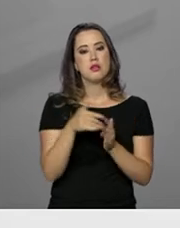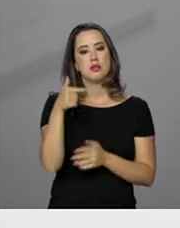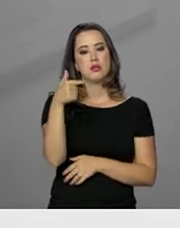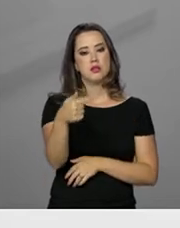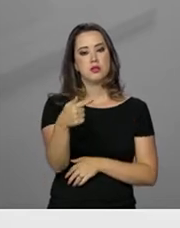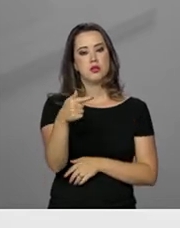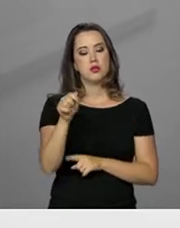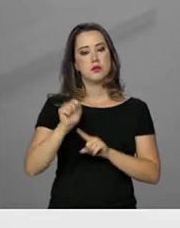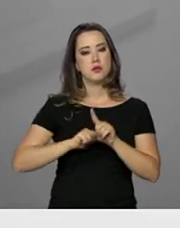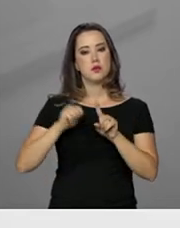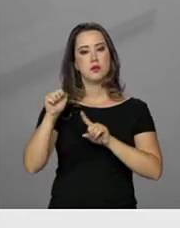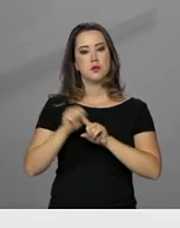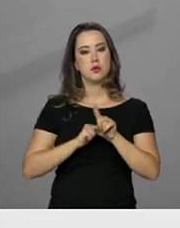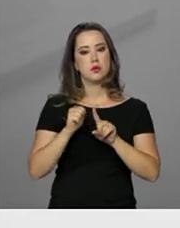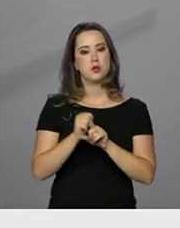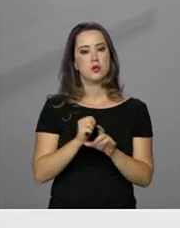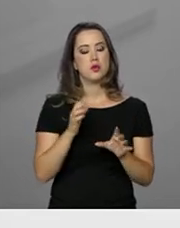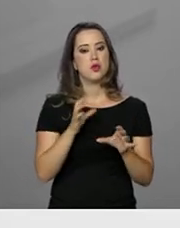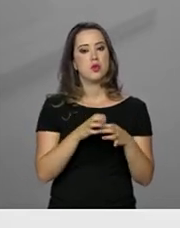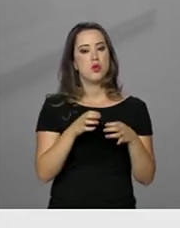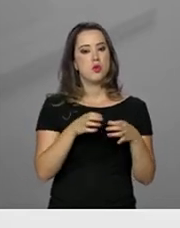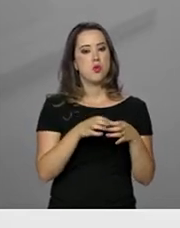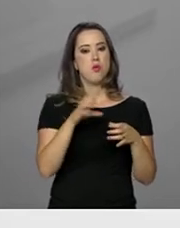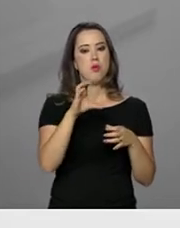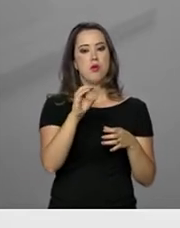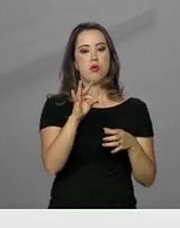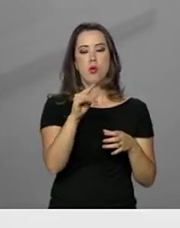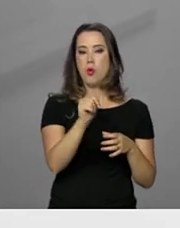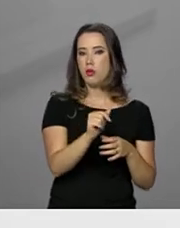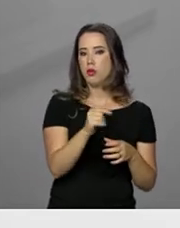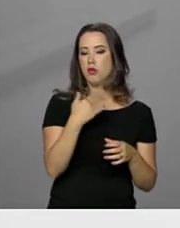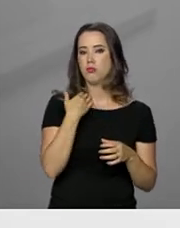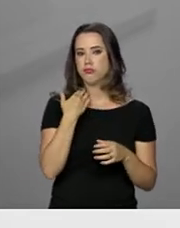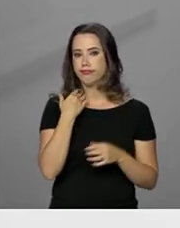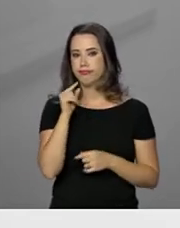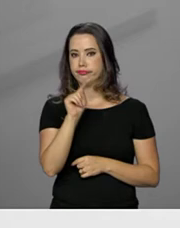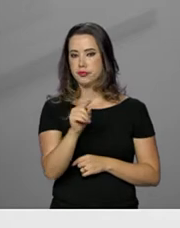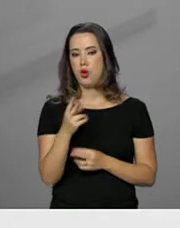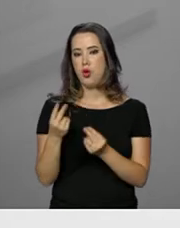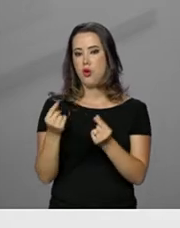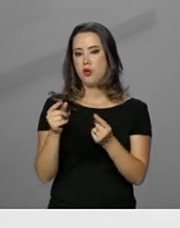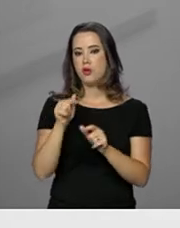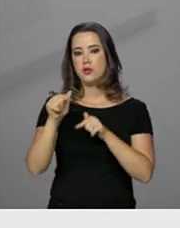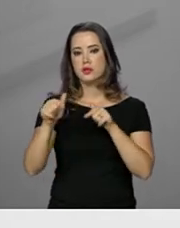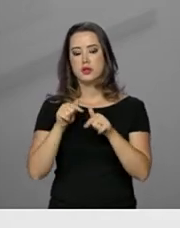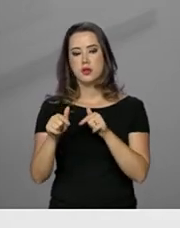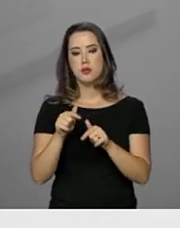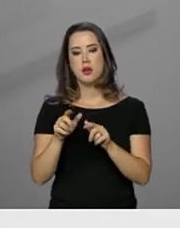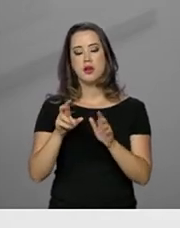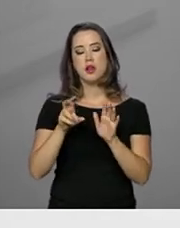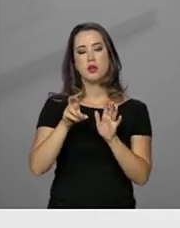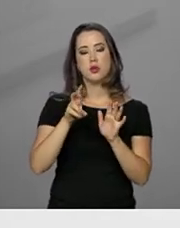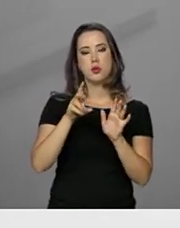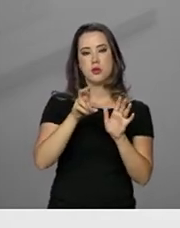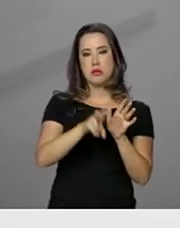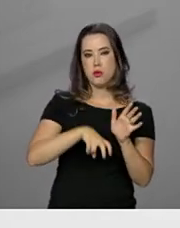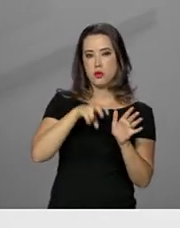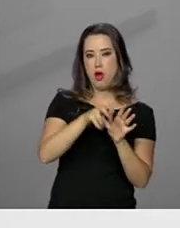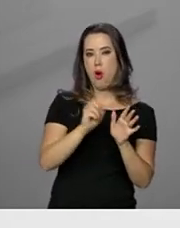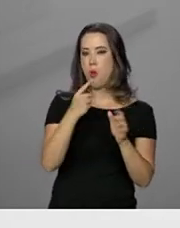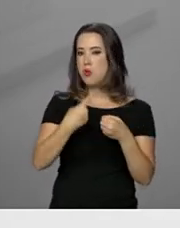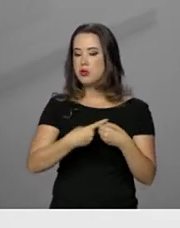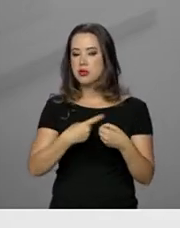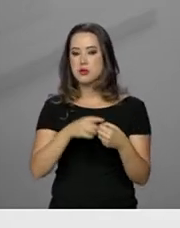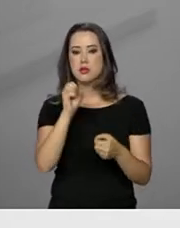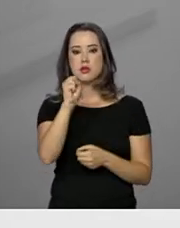7 de cada mês em uma conta bancária vinculada. O valor, no caso dos trabalhadores urbanos e rurais, é de 8